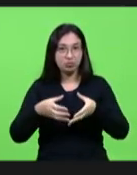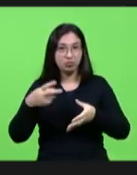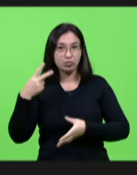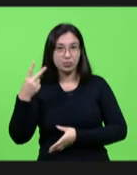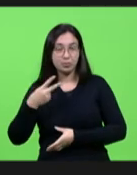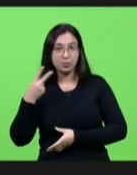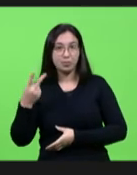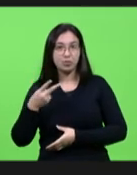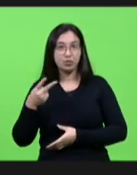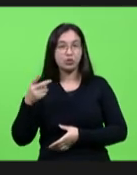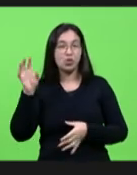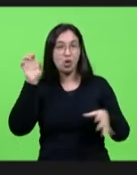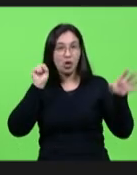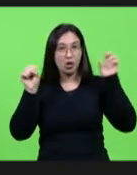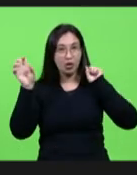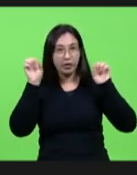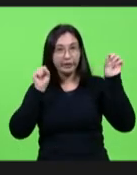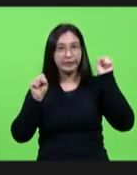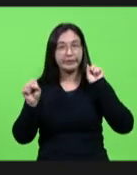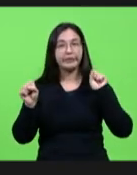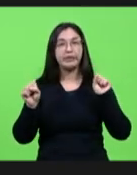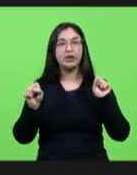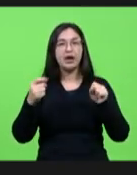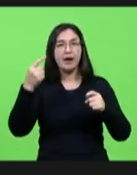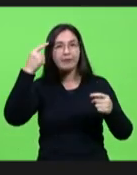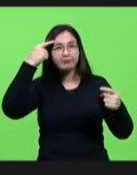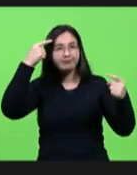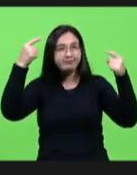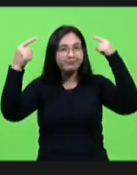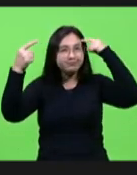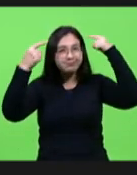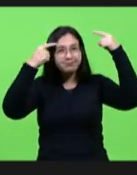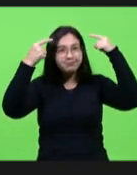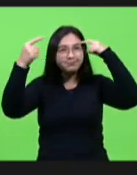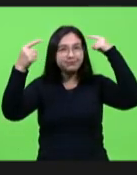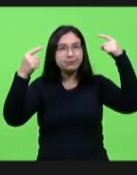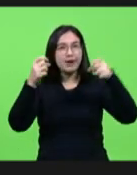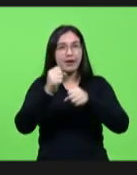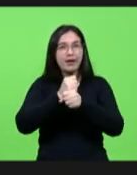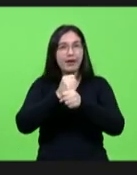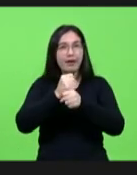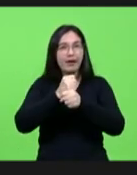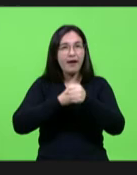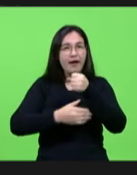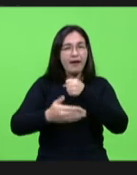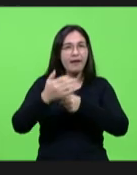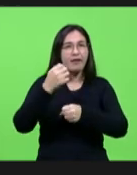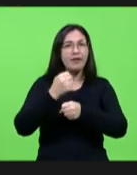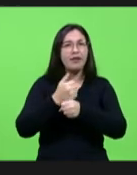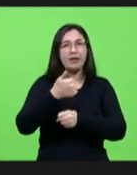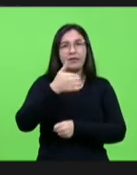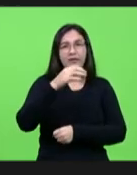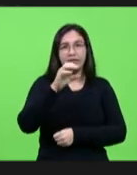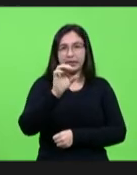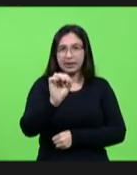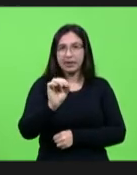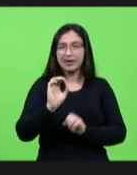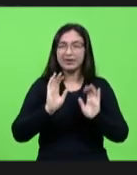ouvia relembrava os dez anos de assistência